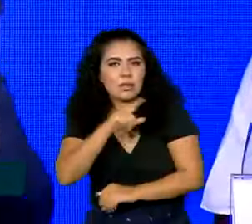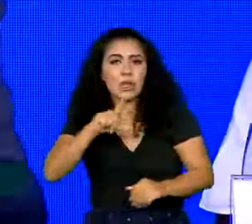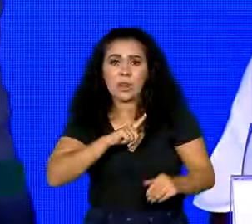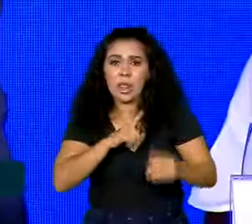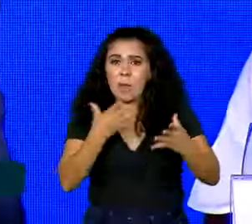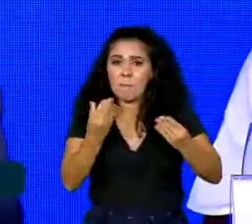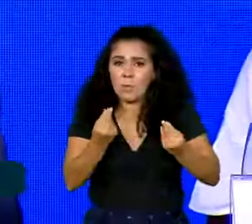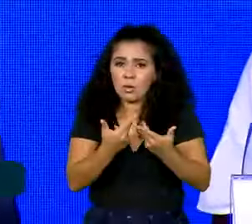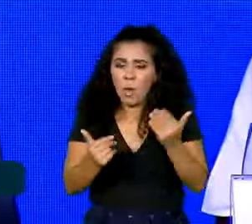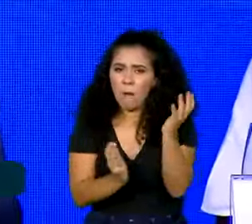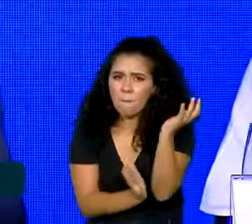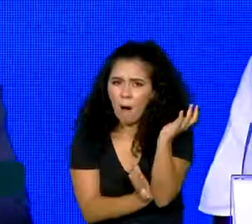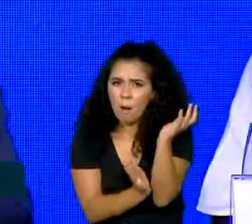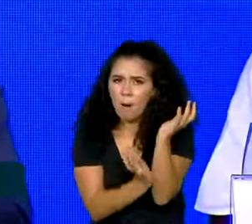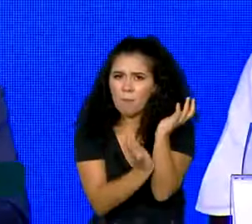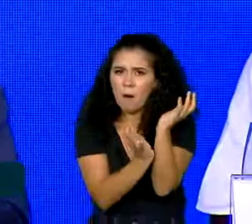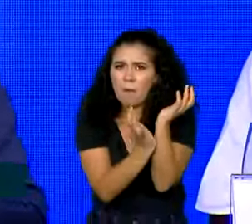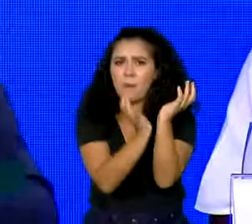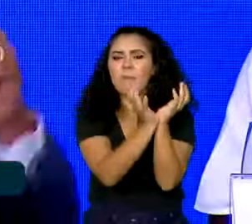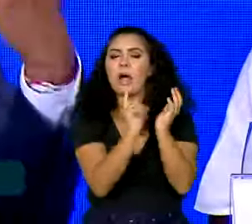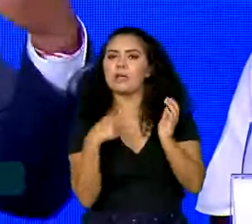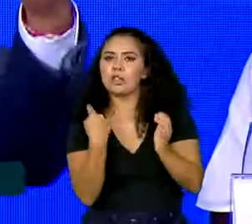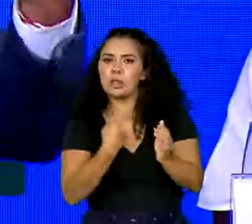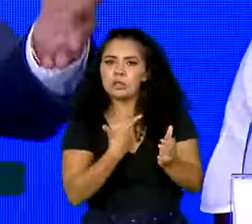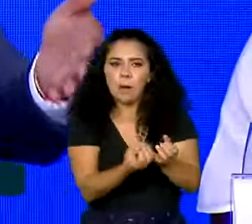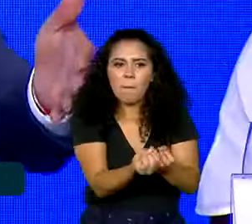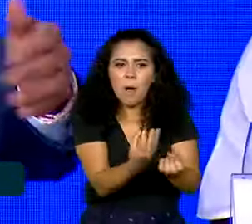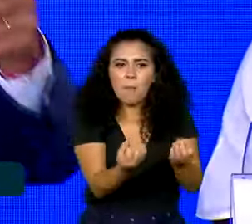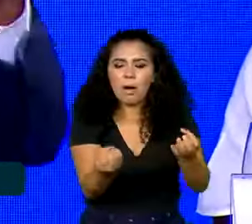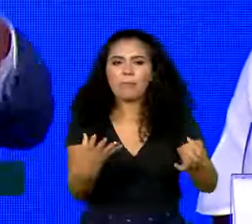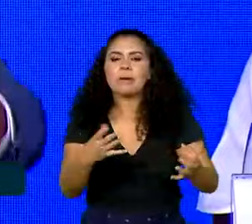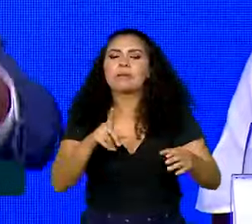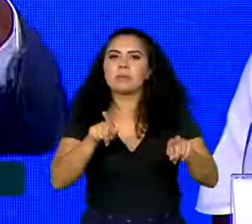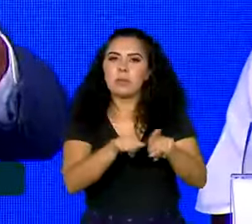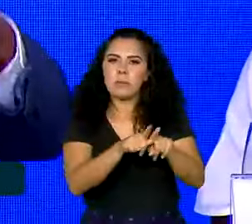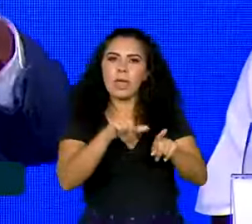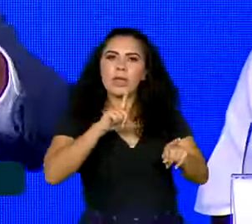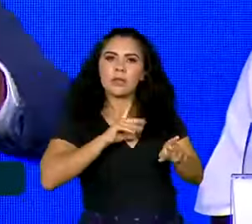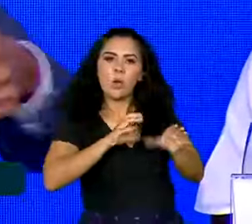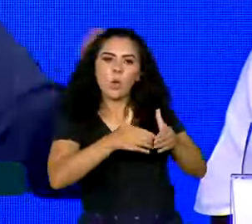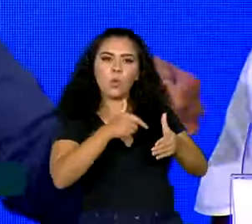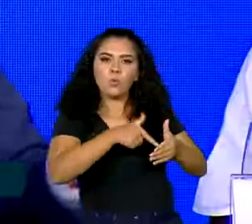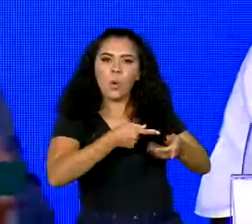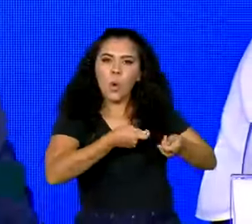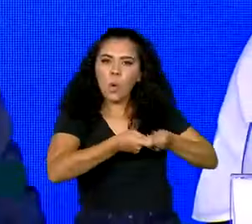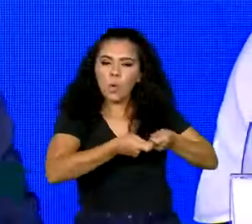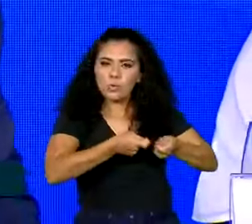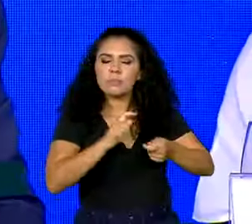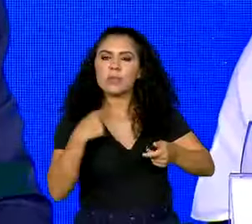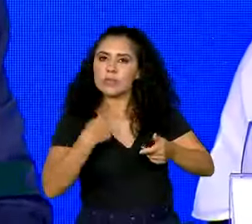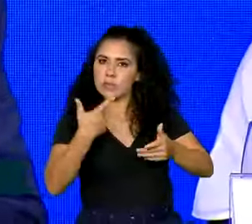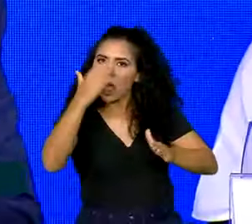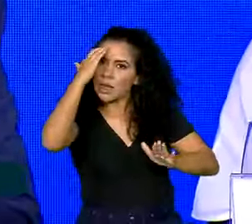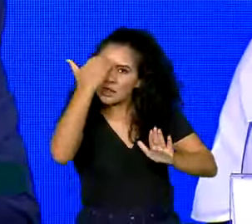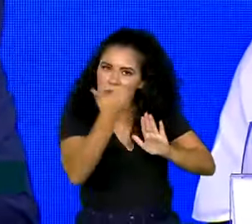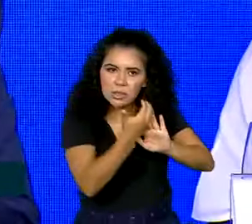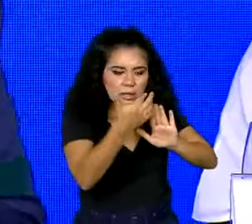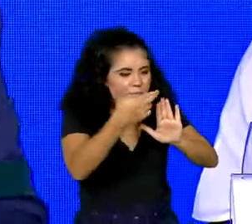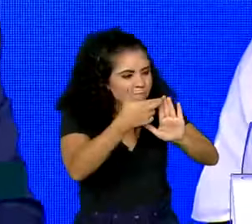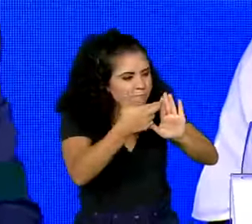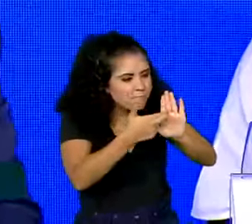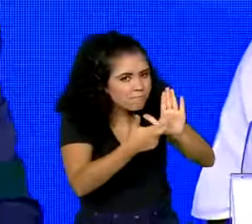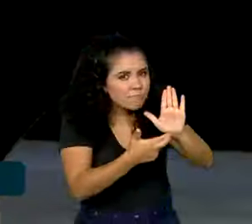sistema que nós estamos criando de informações, até porque nós temos órgão de controle, nós sempre queremos cumprir rigorosamente todas as determinações